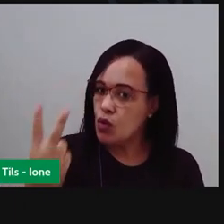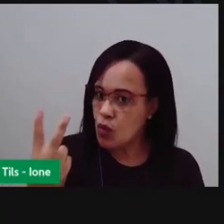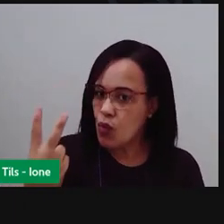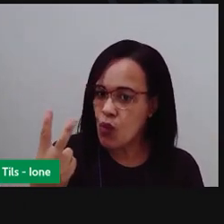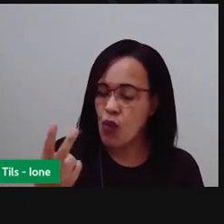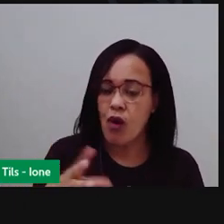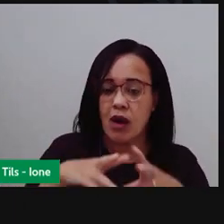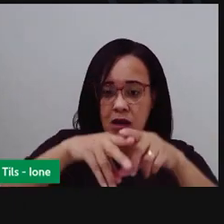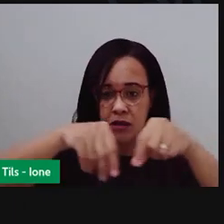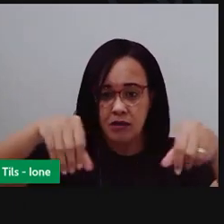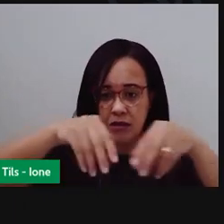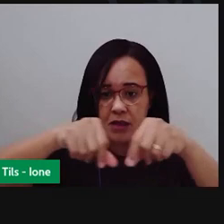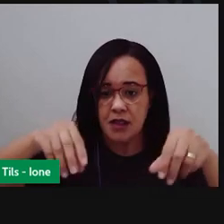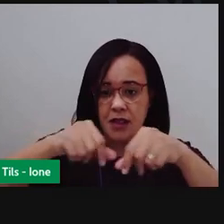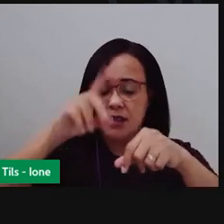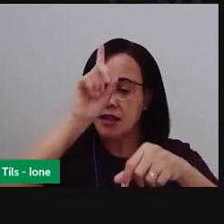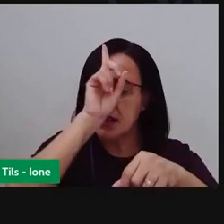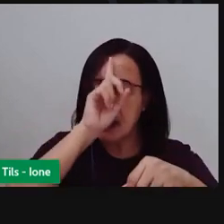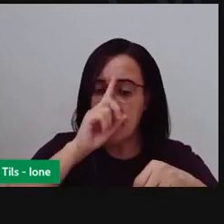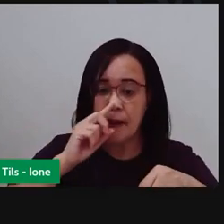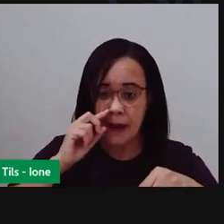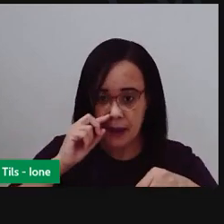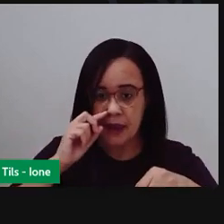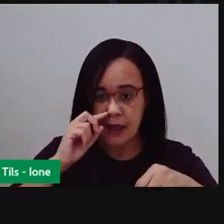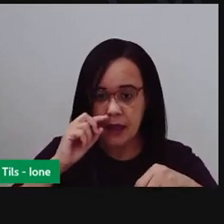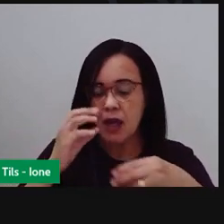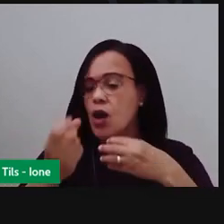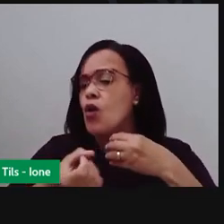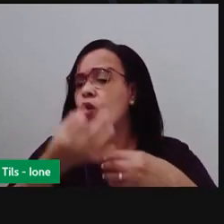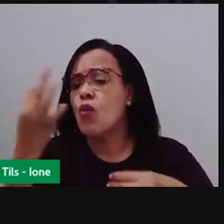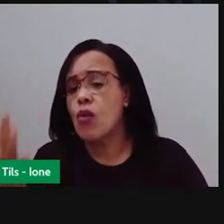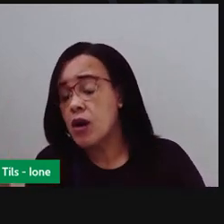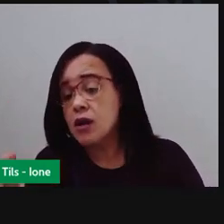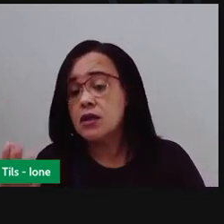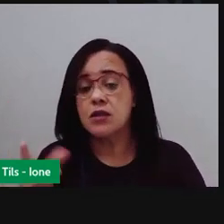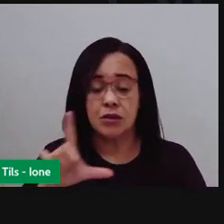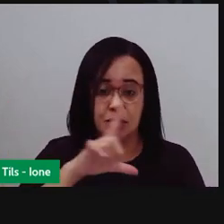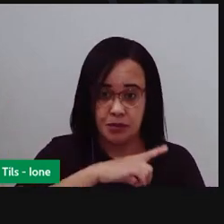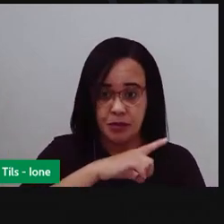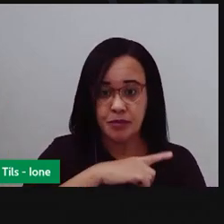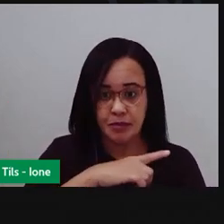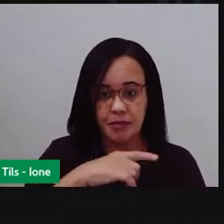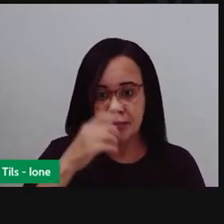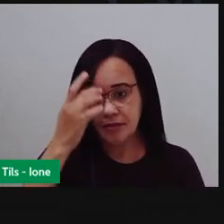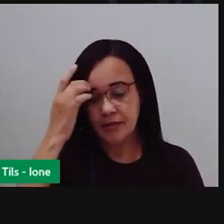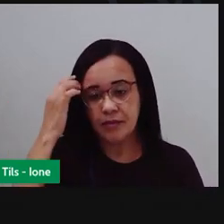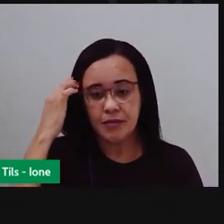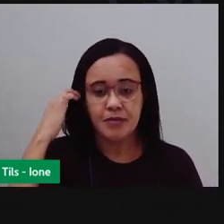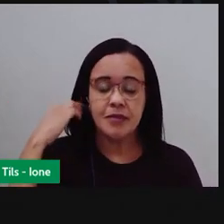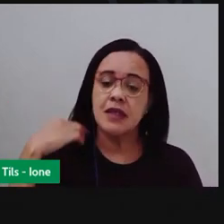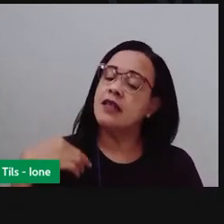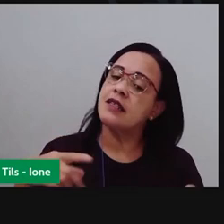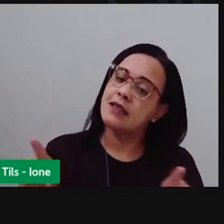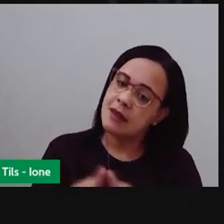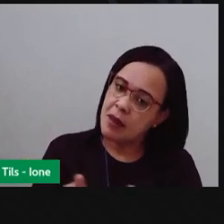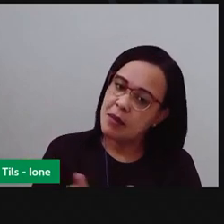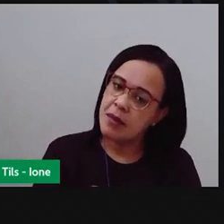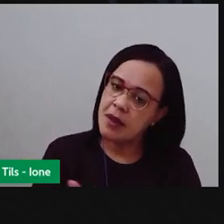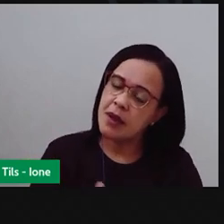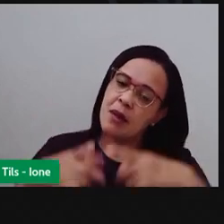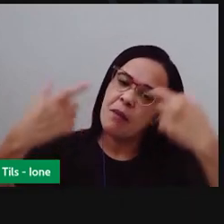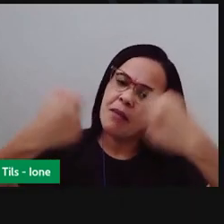de milho. Isso mostra pra gente a medida, a quantidade. mas a gente também pode dizer assim, vai